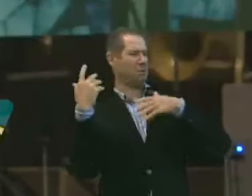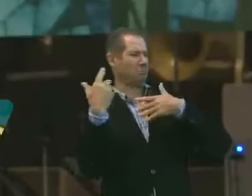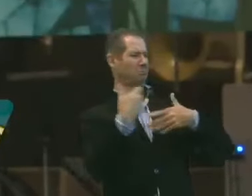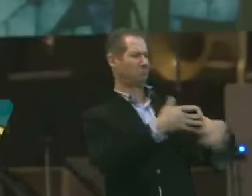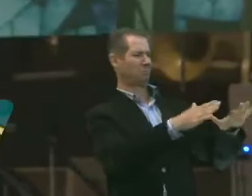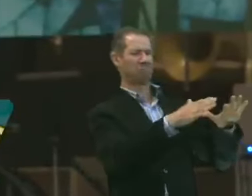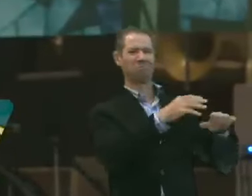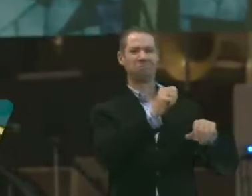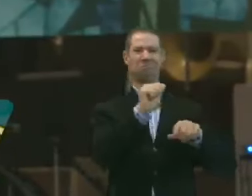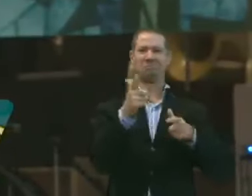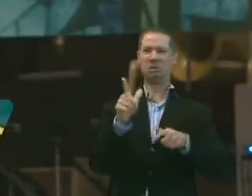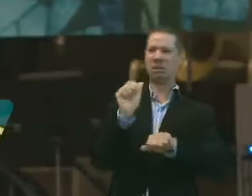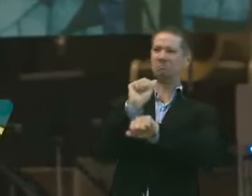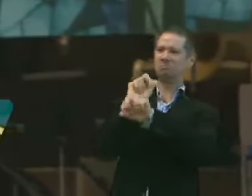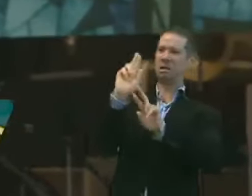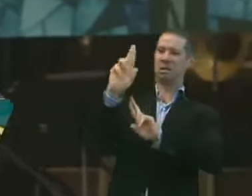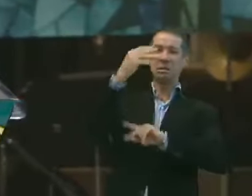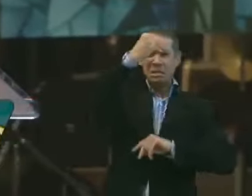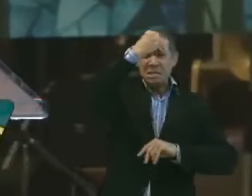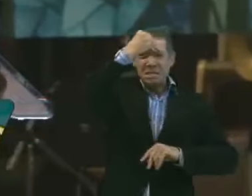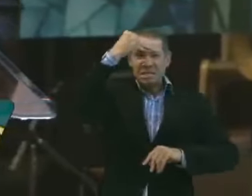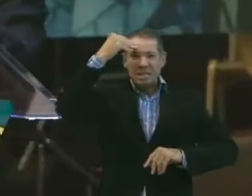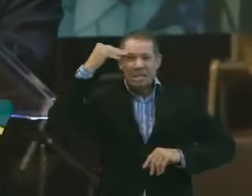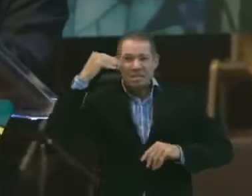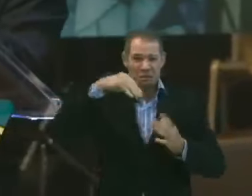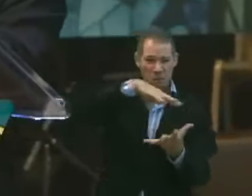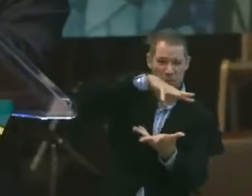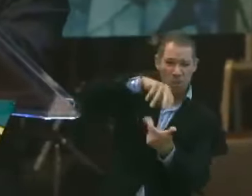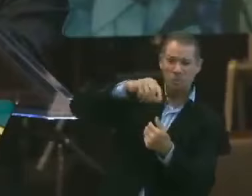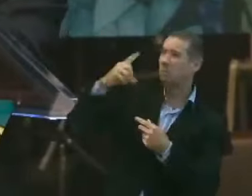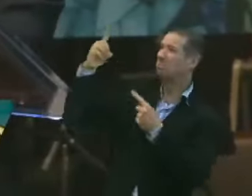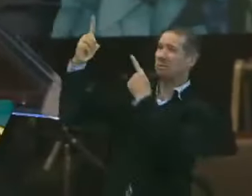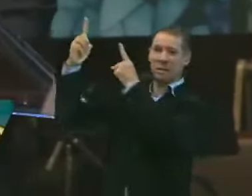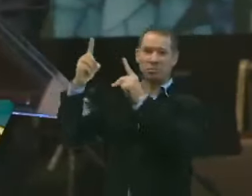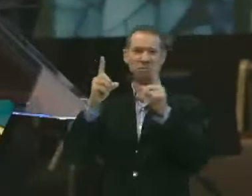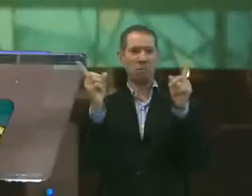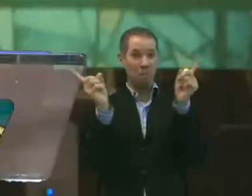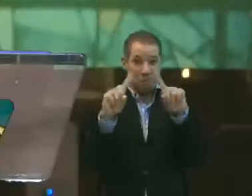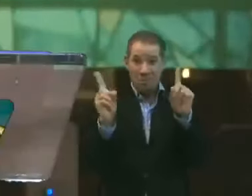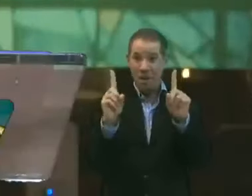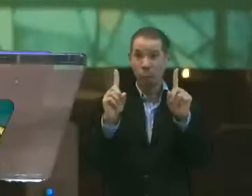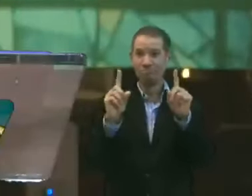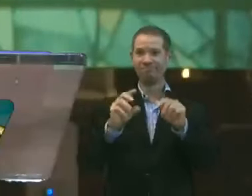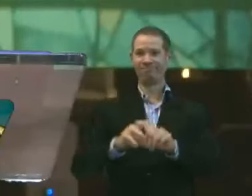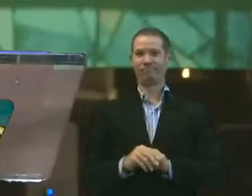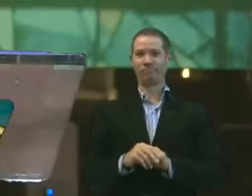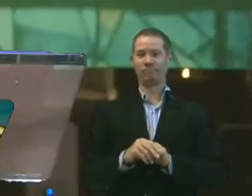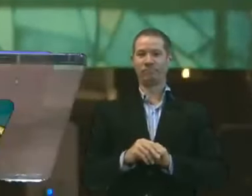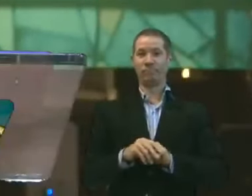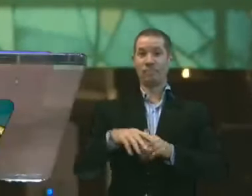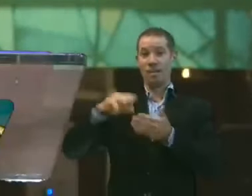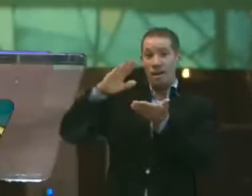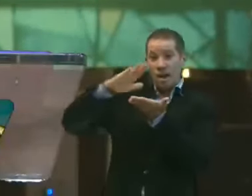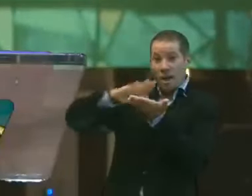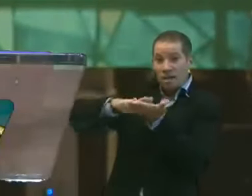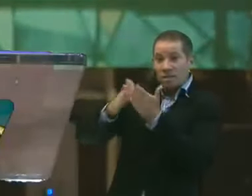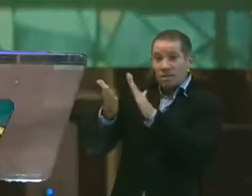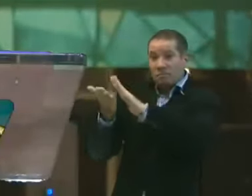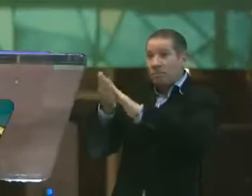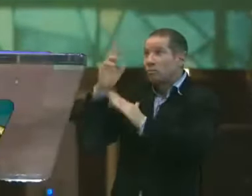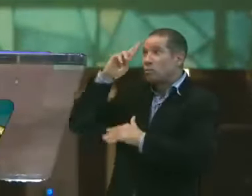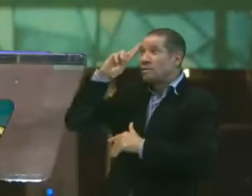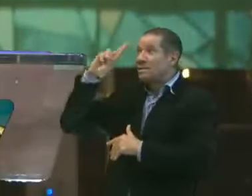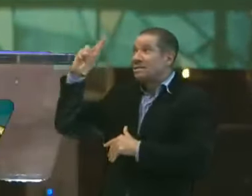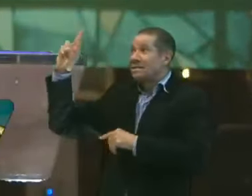esperança. Esquecido pelo mundo e por Deus. Não. As mãos do Senhor